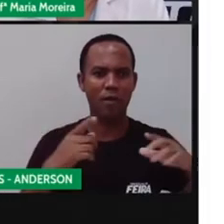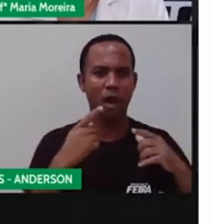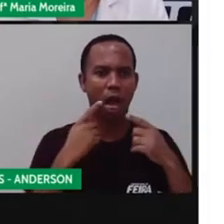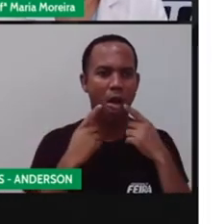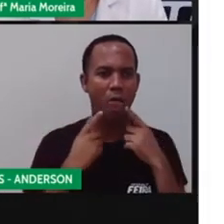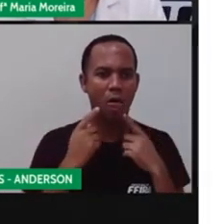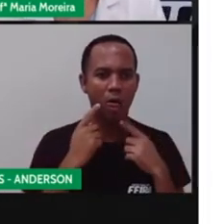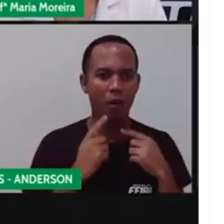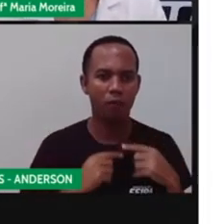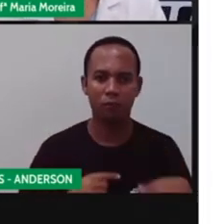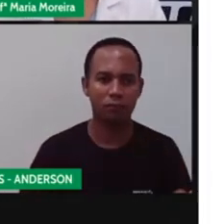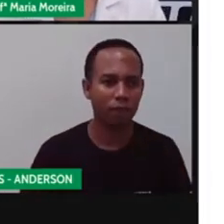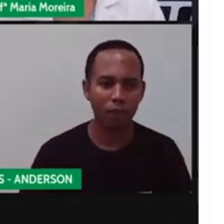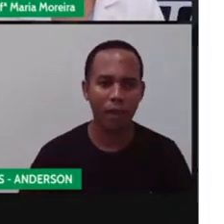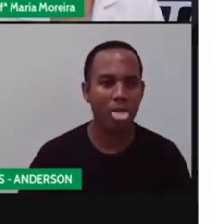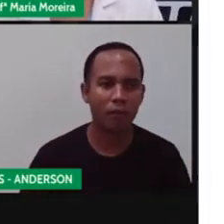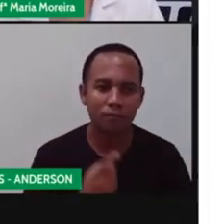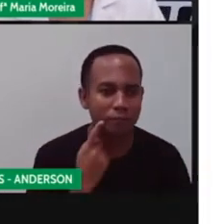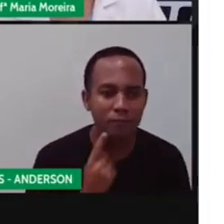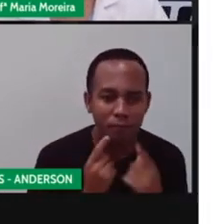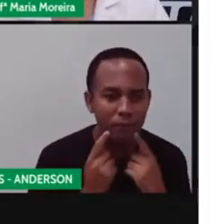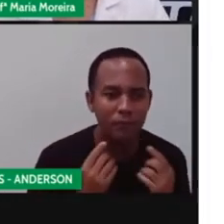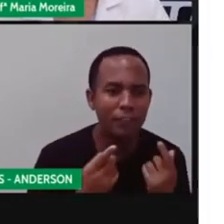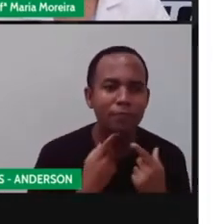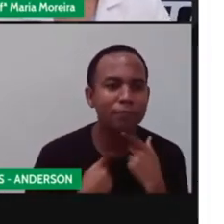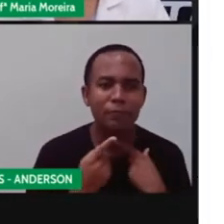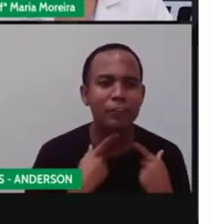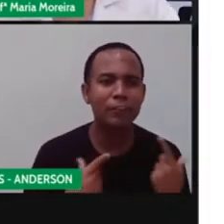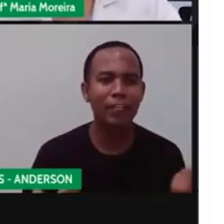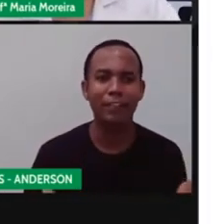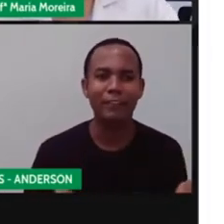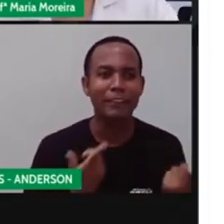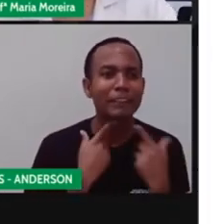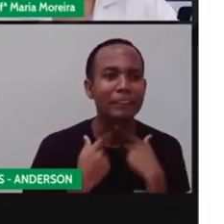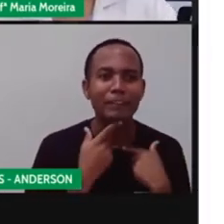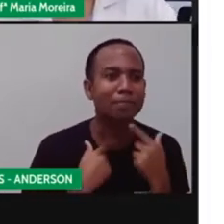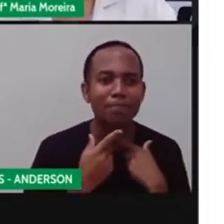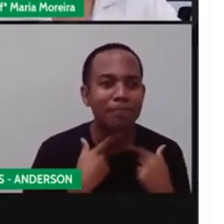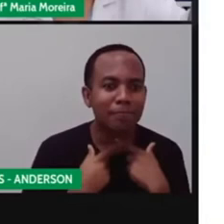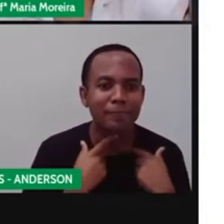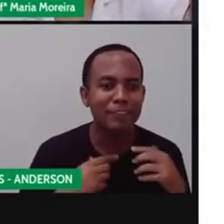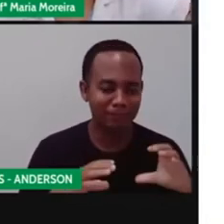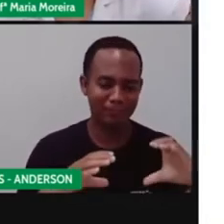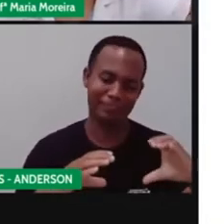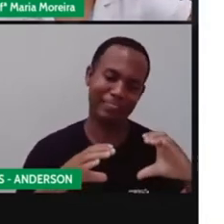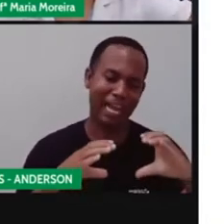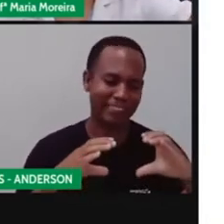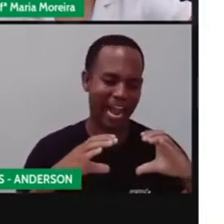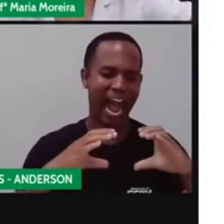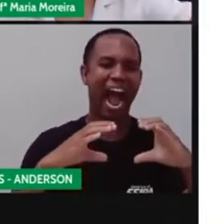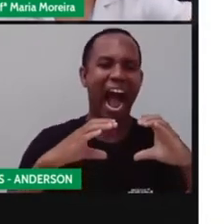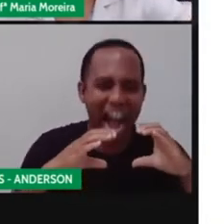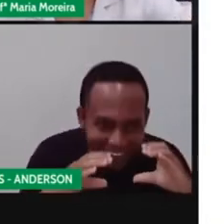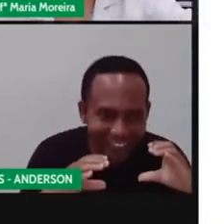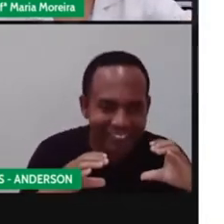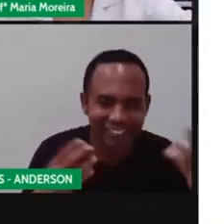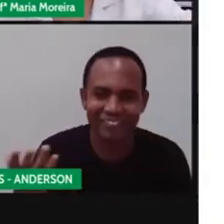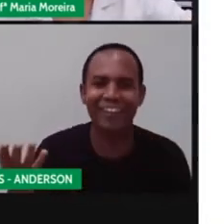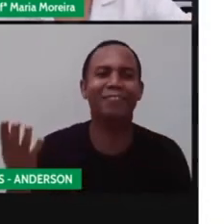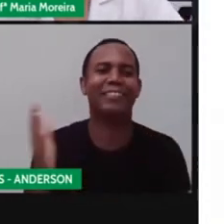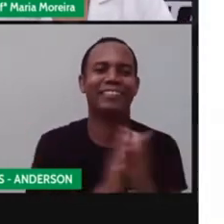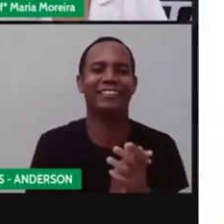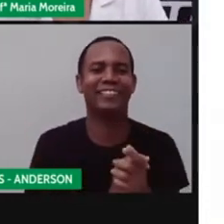preciso, né? Aquela propaganda que está lá no Instagram. Caramba, olha para a Anderson. Olha para isso, gente. A gente aguenta com a Anderson, não aguenta.